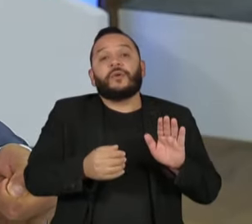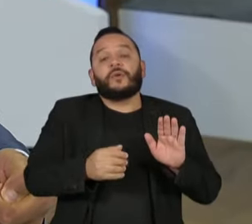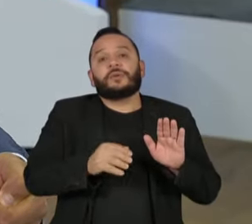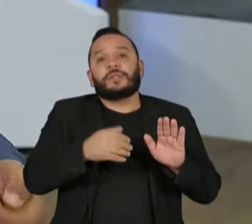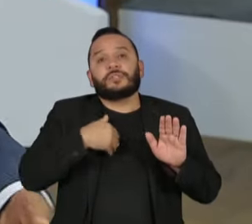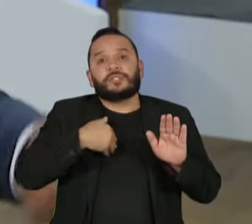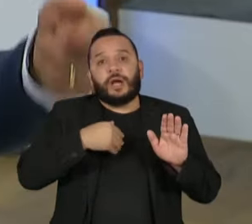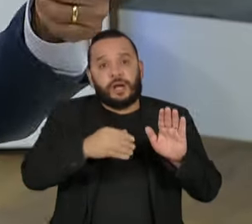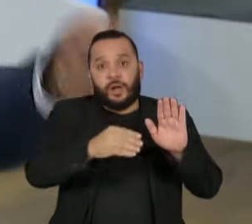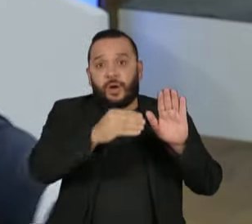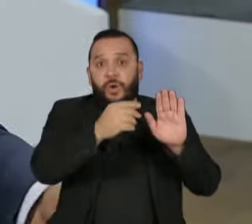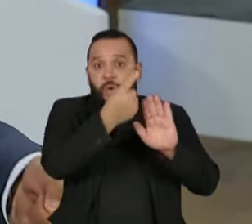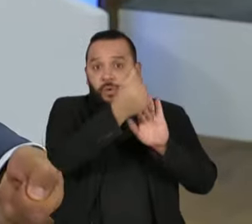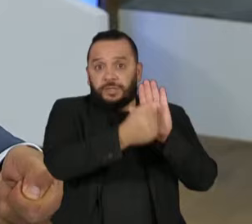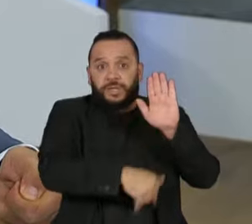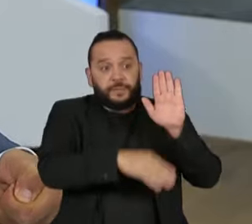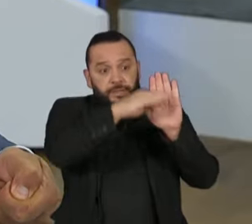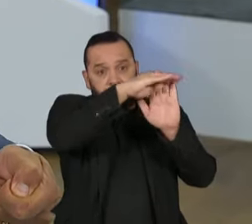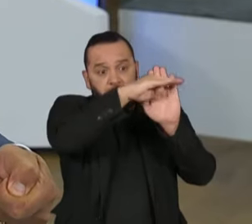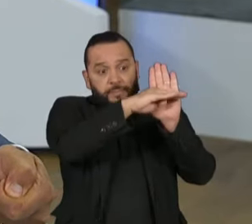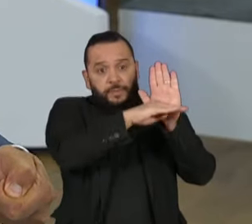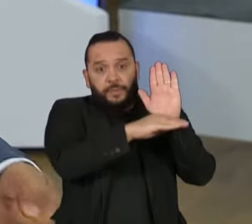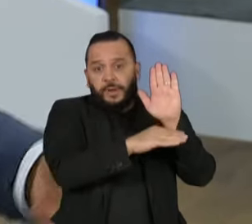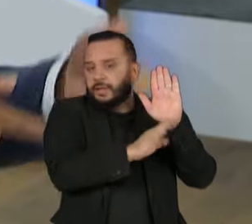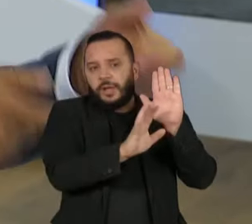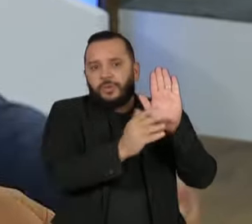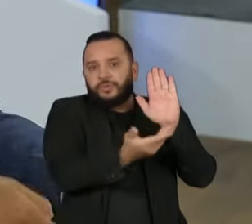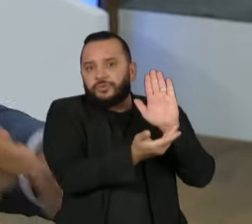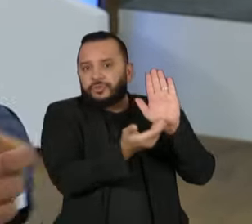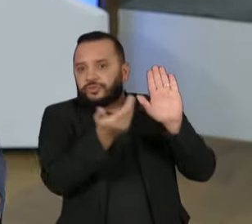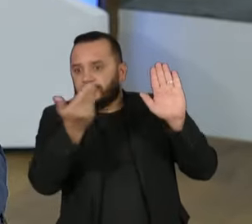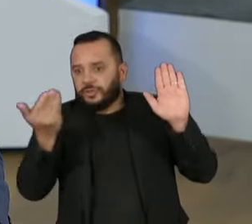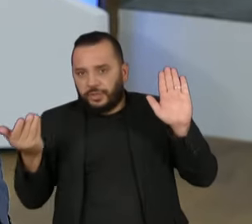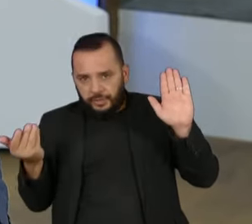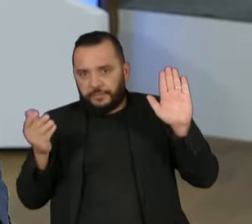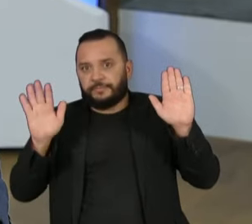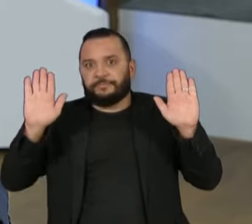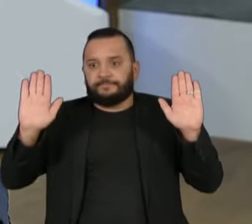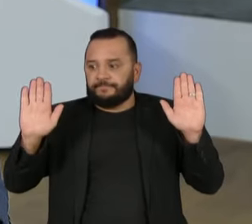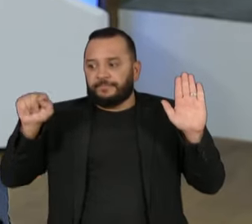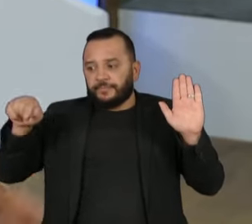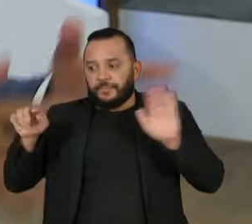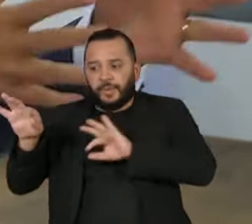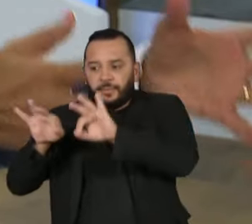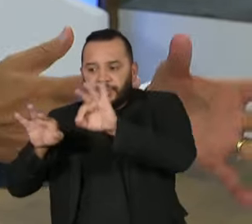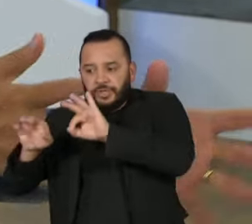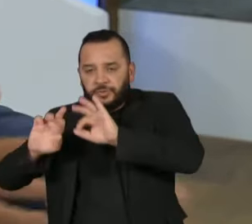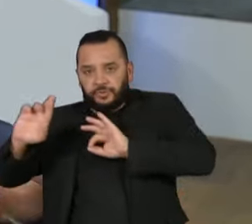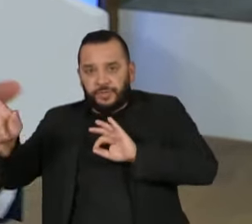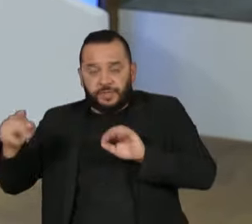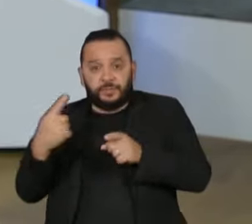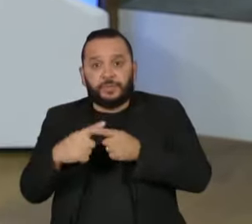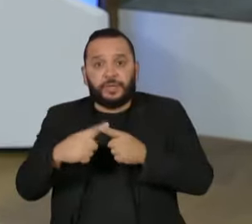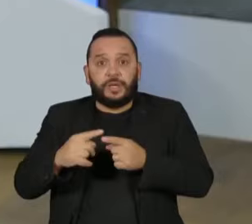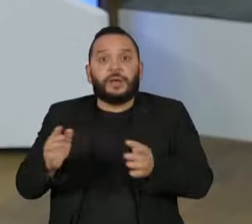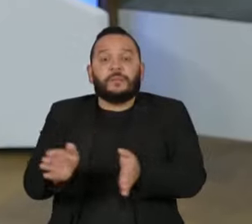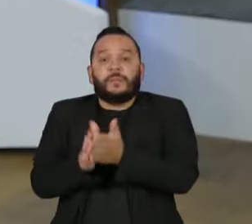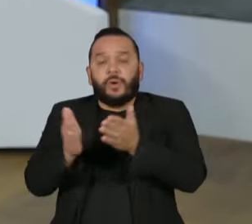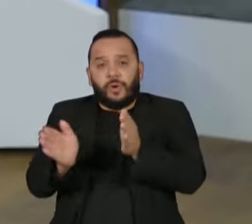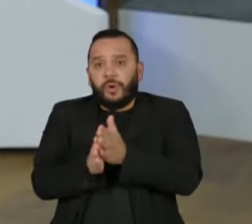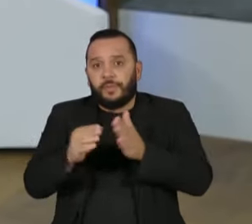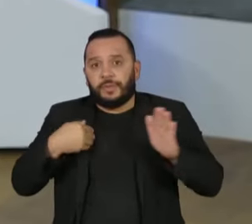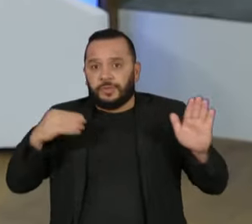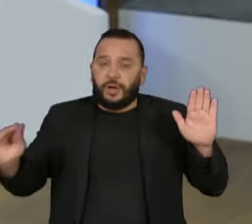jogo de palavras, né? Colocar os pobres no orçamento é mesmo uma posição, não só do presidente, mas uma